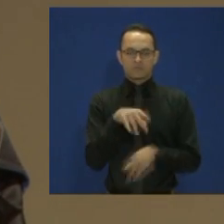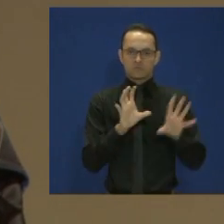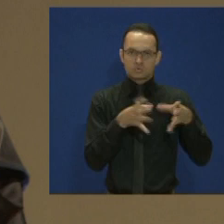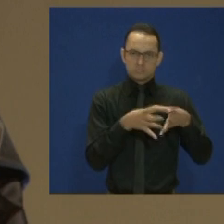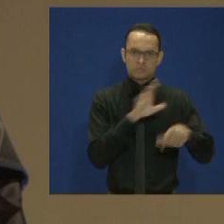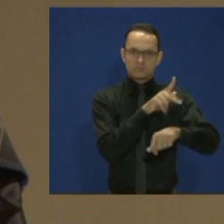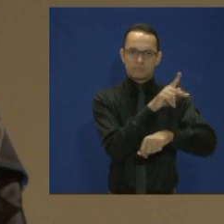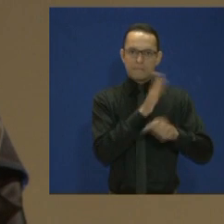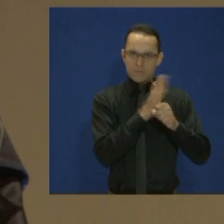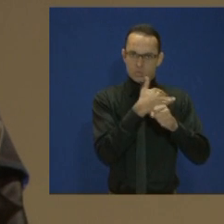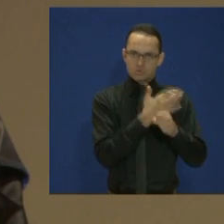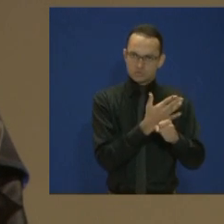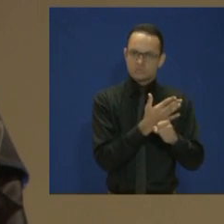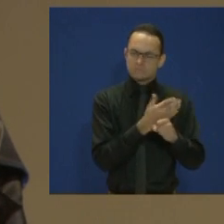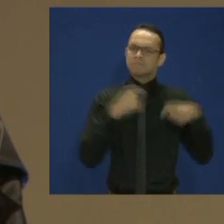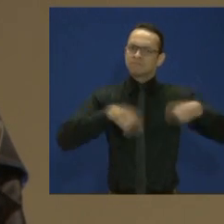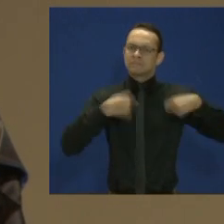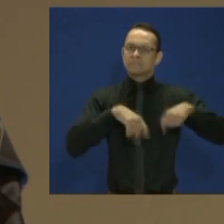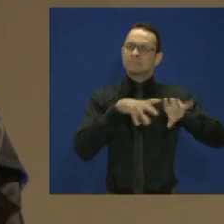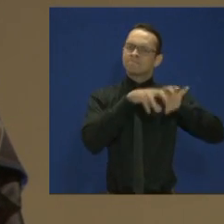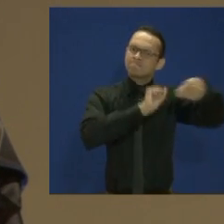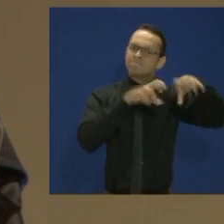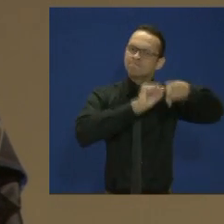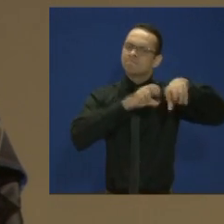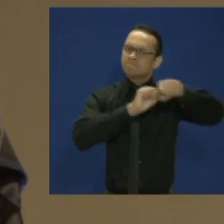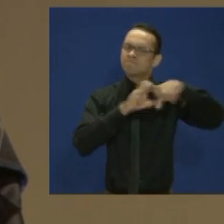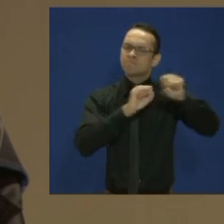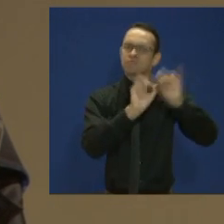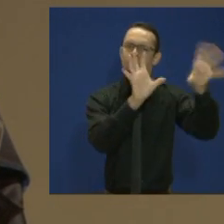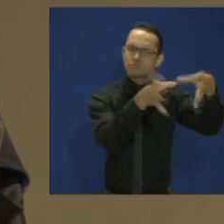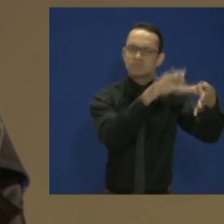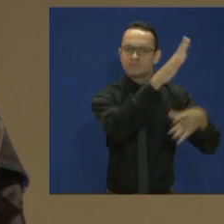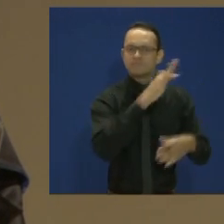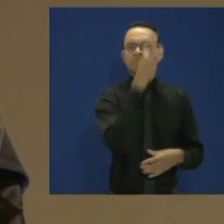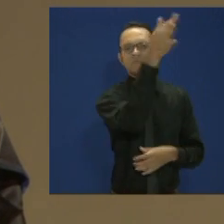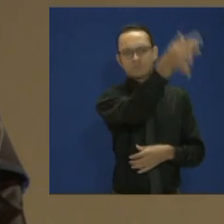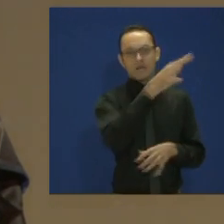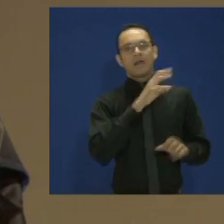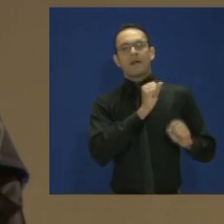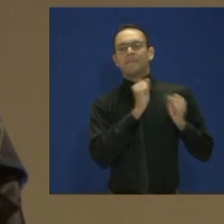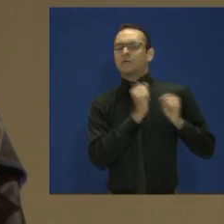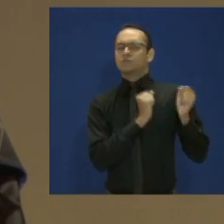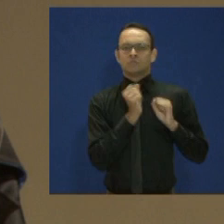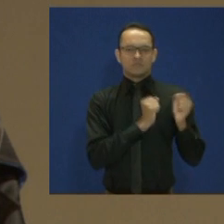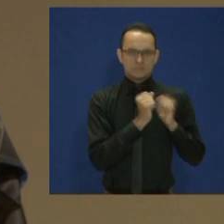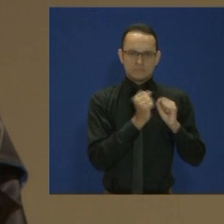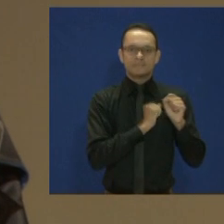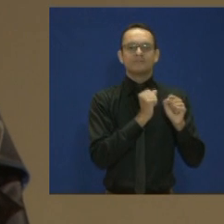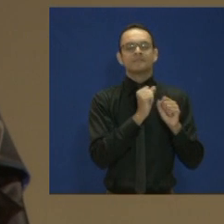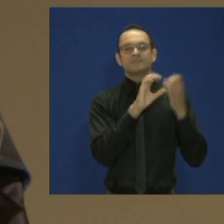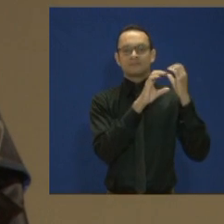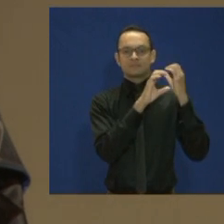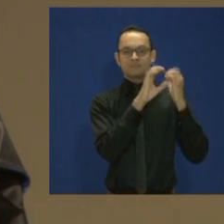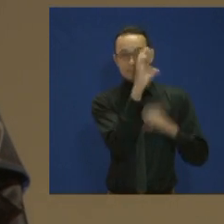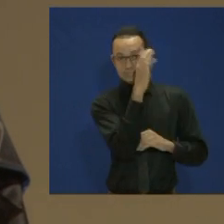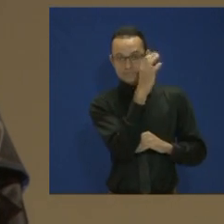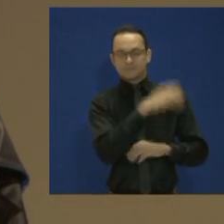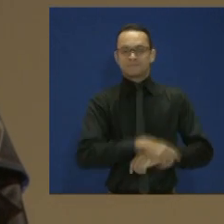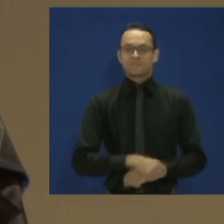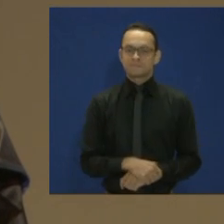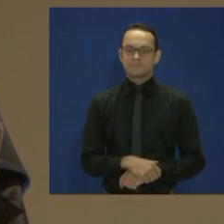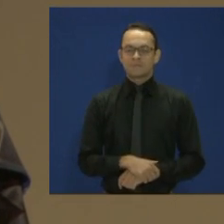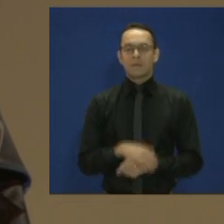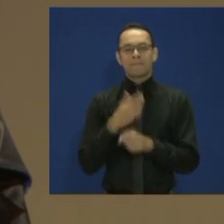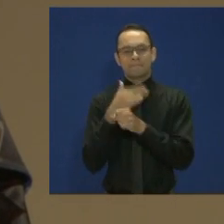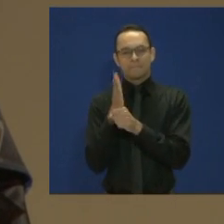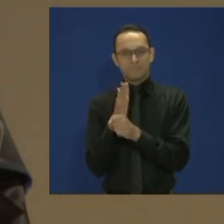biologia consigam formar bons profissionais, apaixonados pela ciência. Que vocês, biomédicos, encontrem